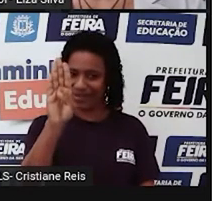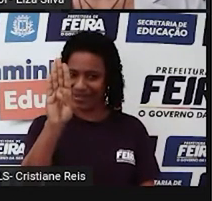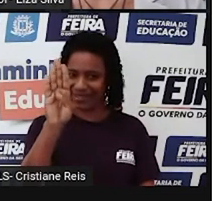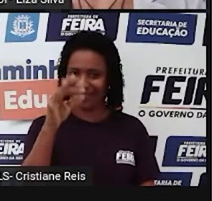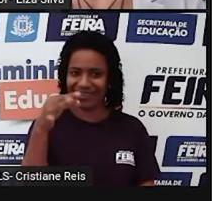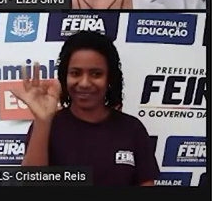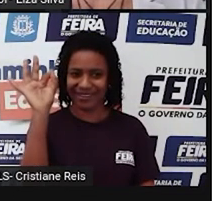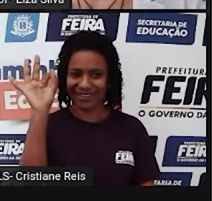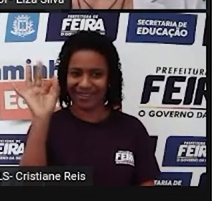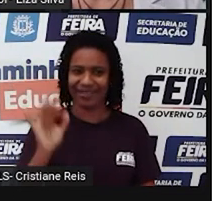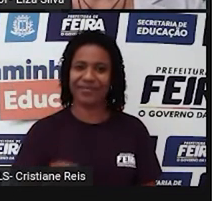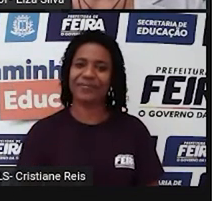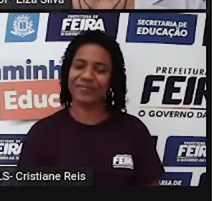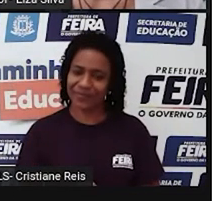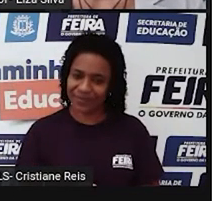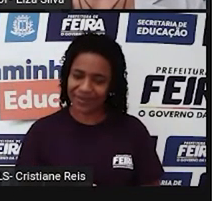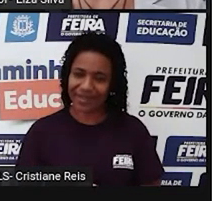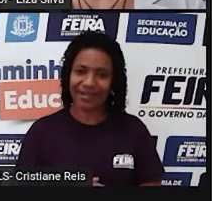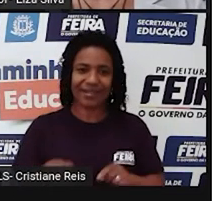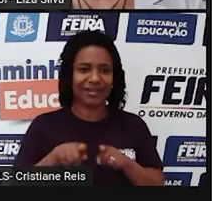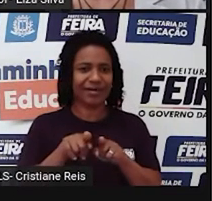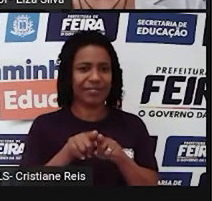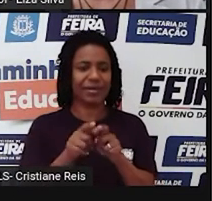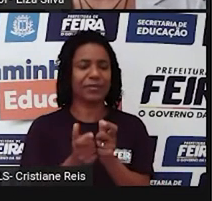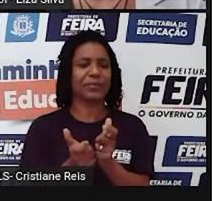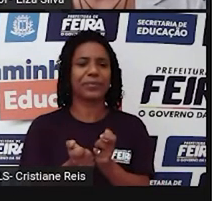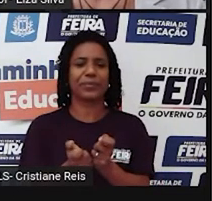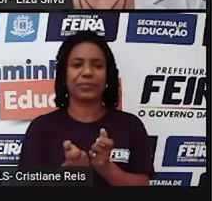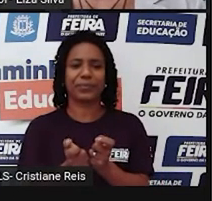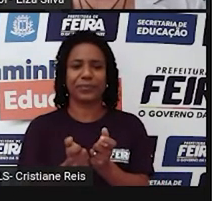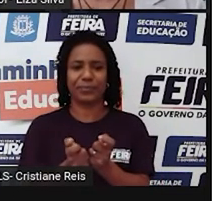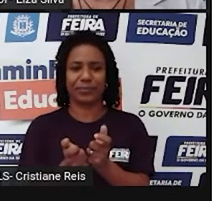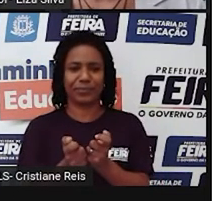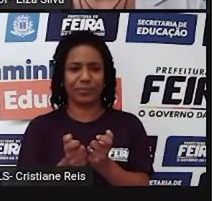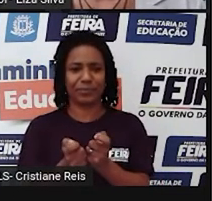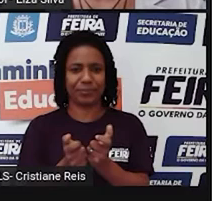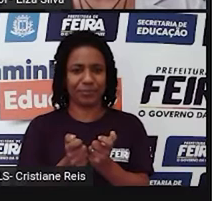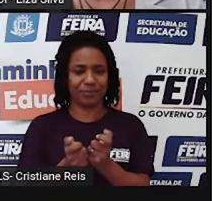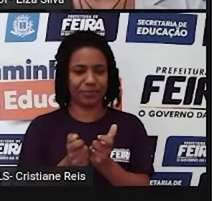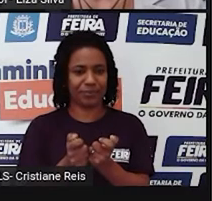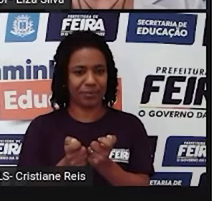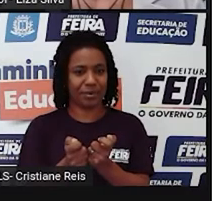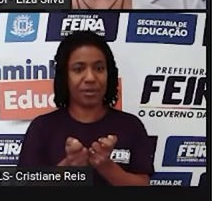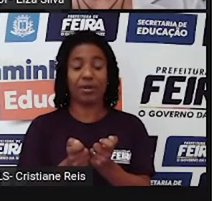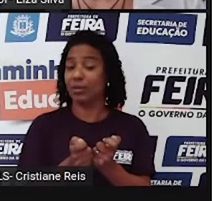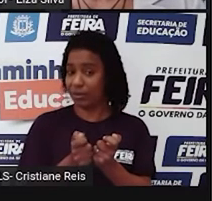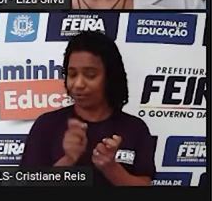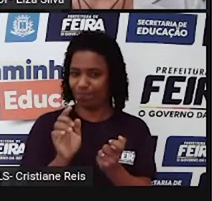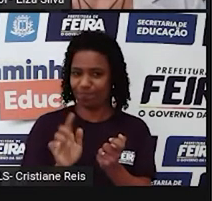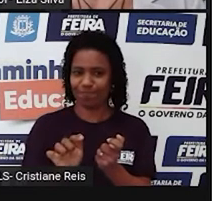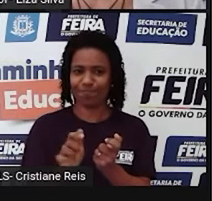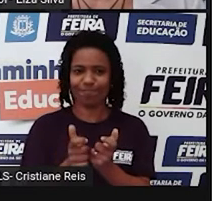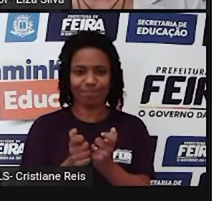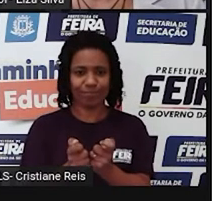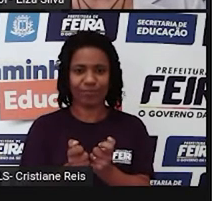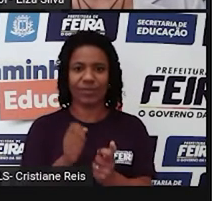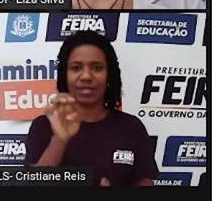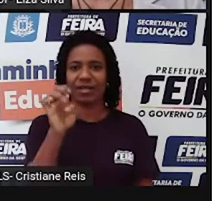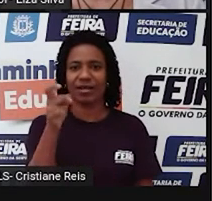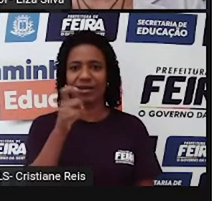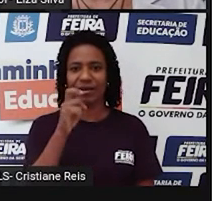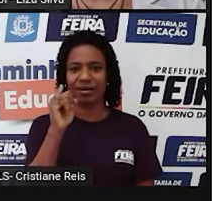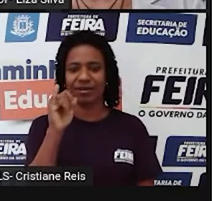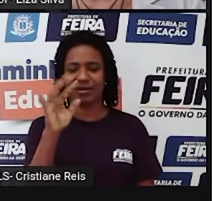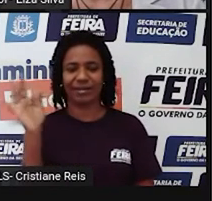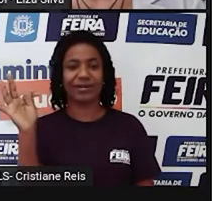Num game eu clico em exit para iniciar existir